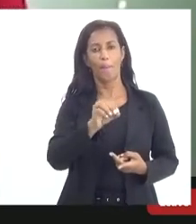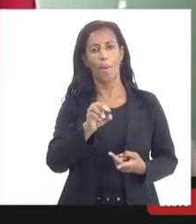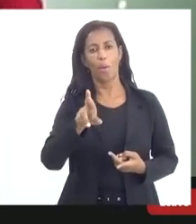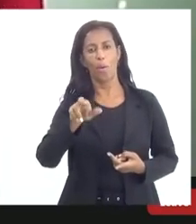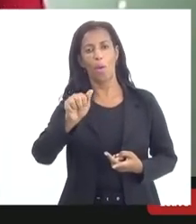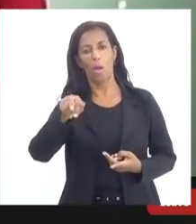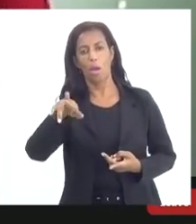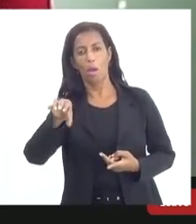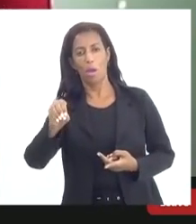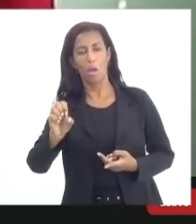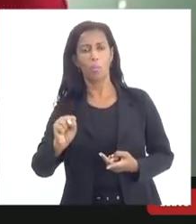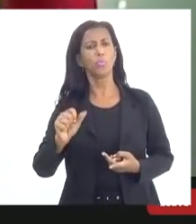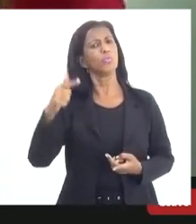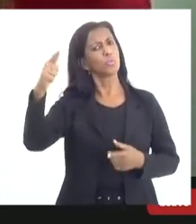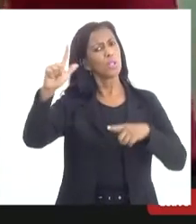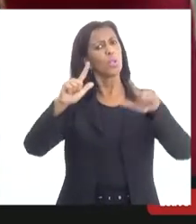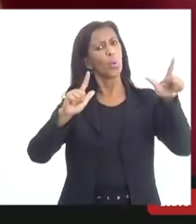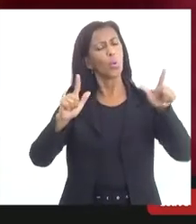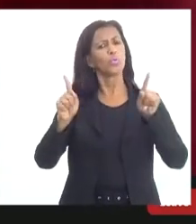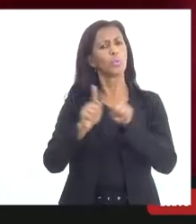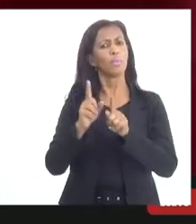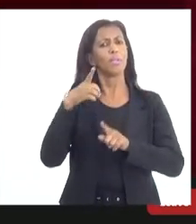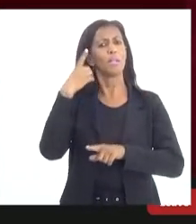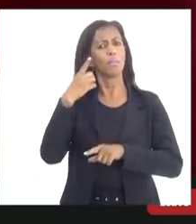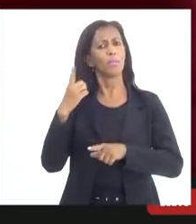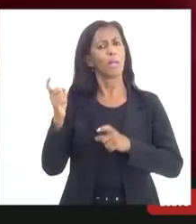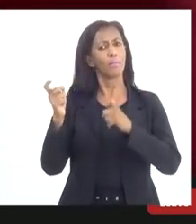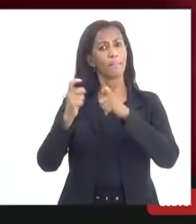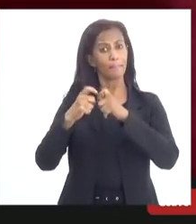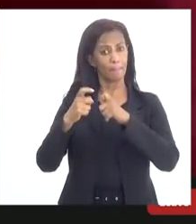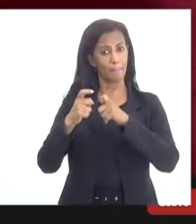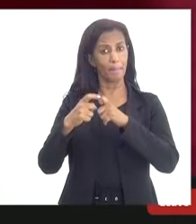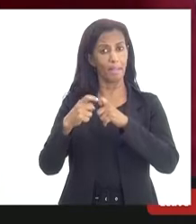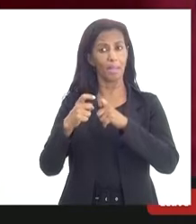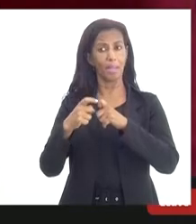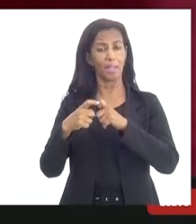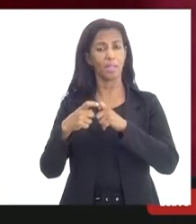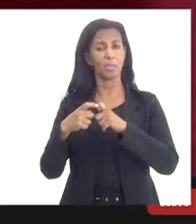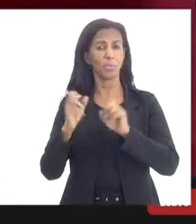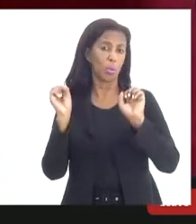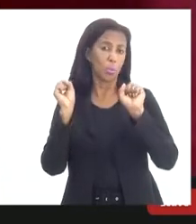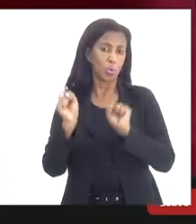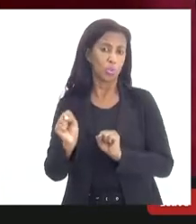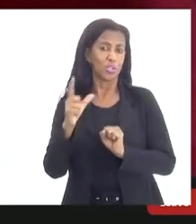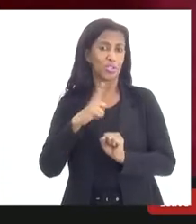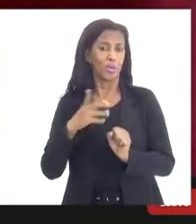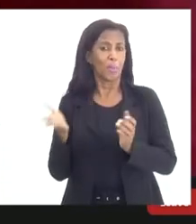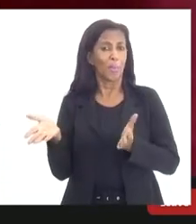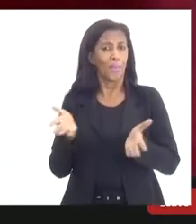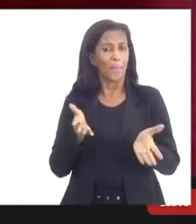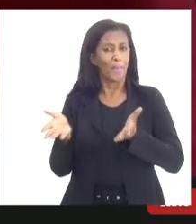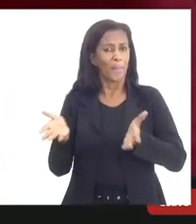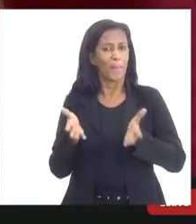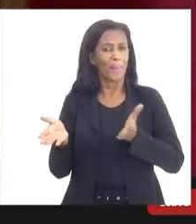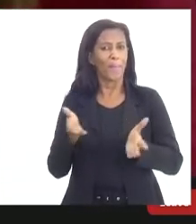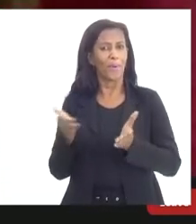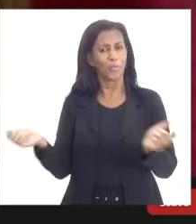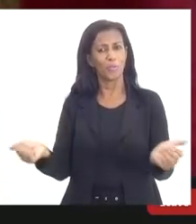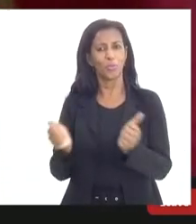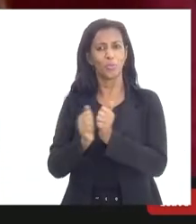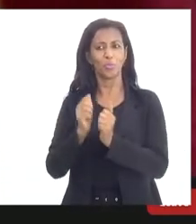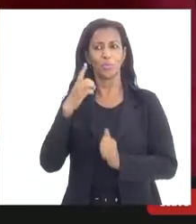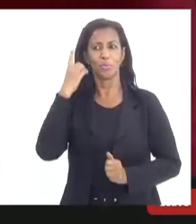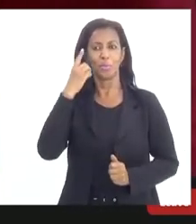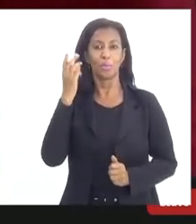temos outros tantos deputados do do Rio de Janeiro que poderiam né que uma boa articulação aí do deputado Valdeck